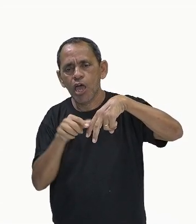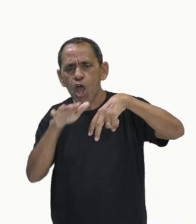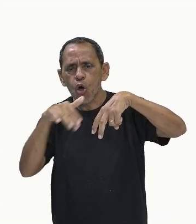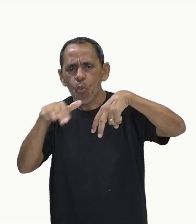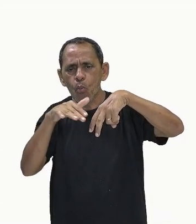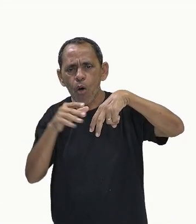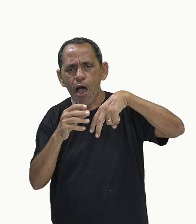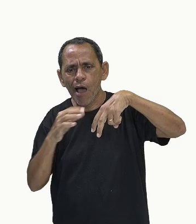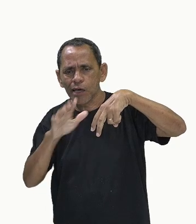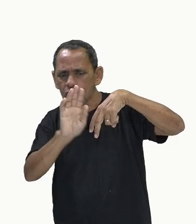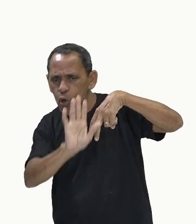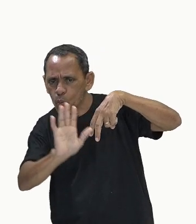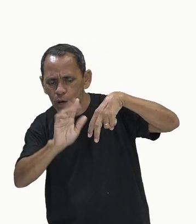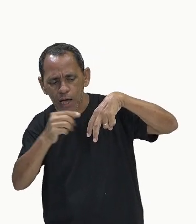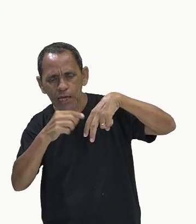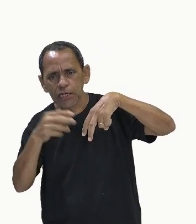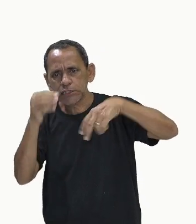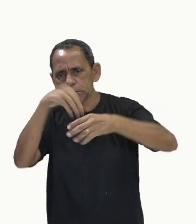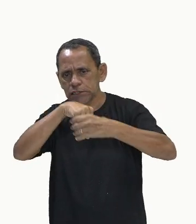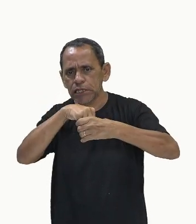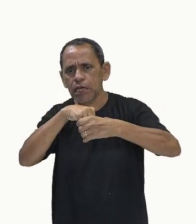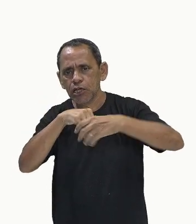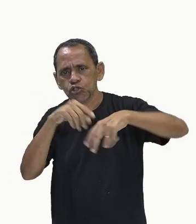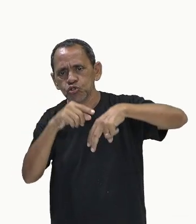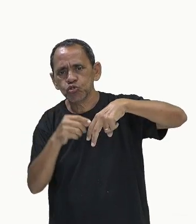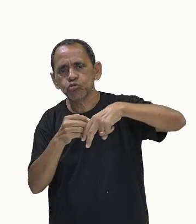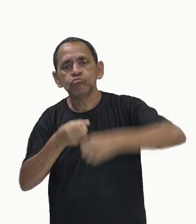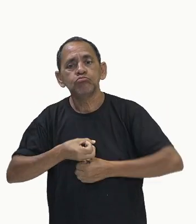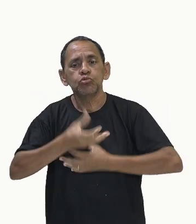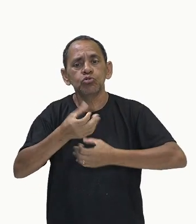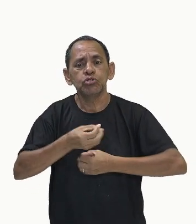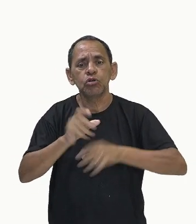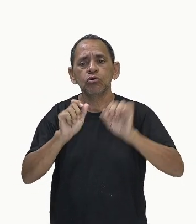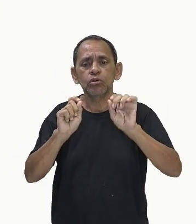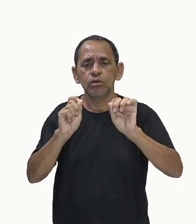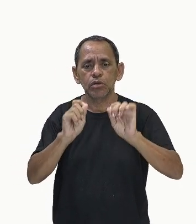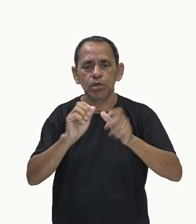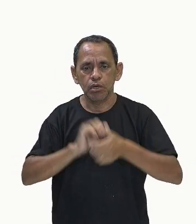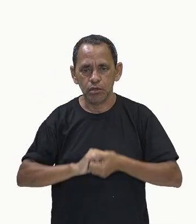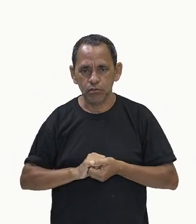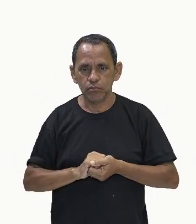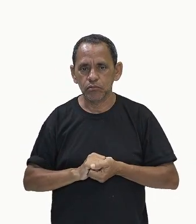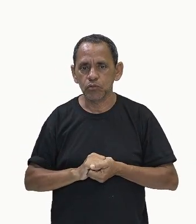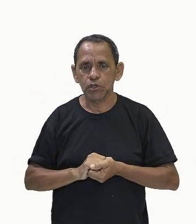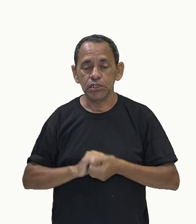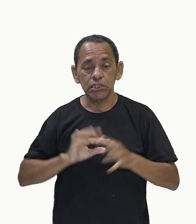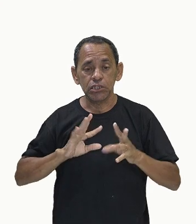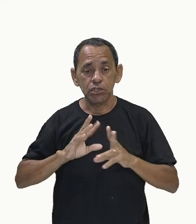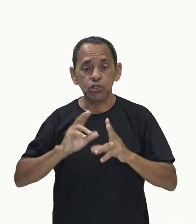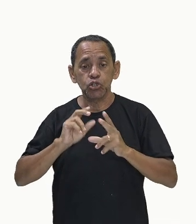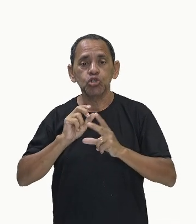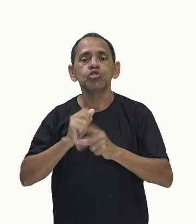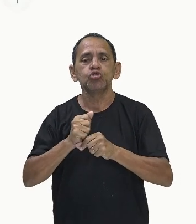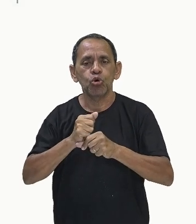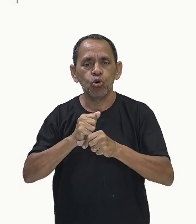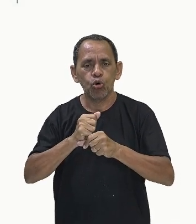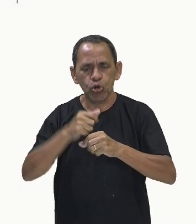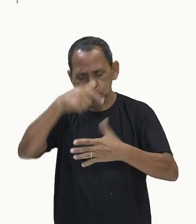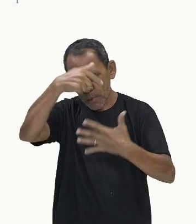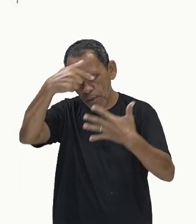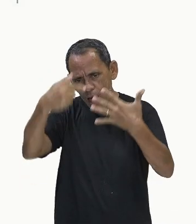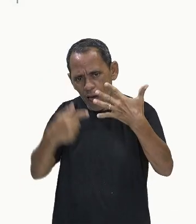onde vai ocorrer a produção, não só dos linfócitos, mas também de todos os componentes do sangue. Está aqui ela.